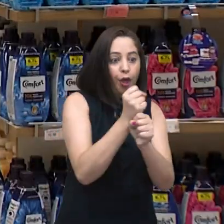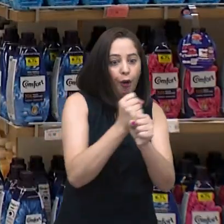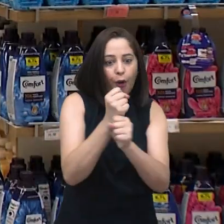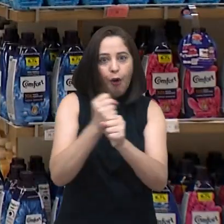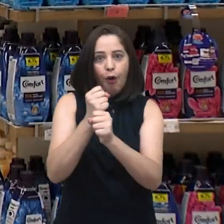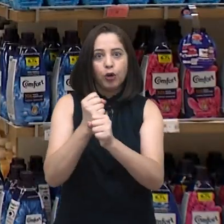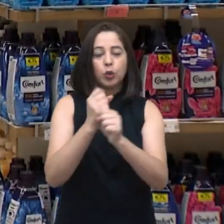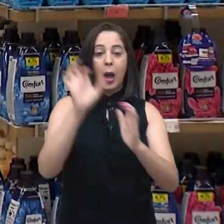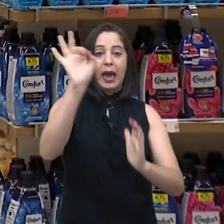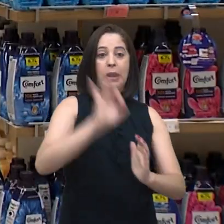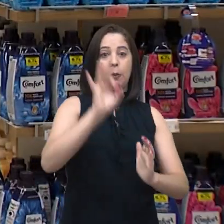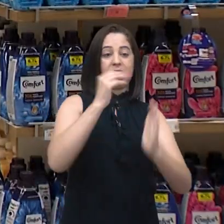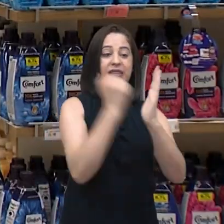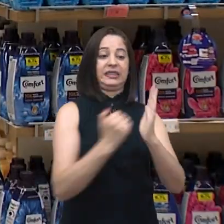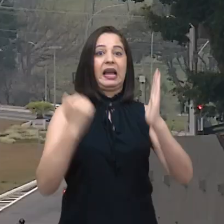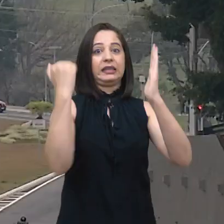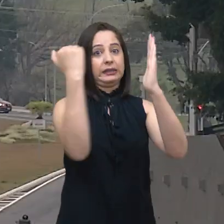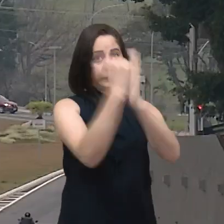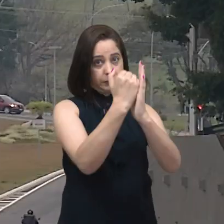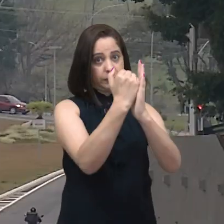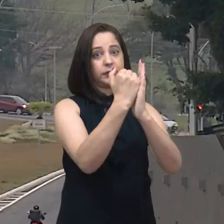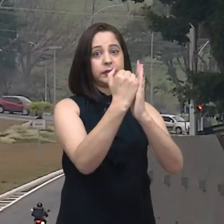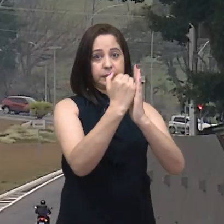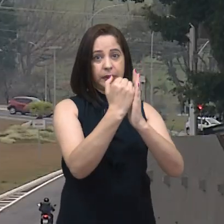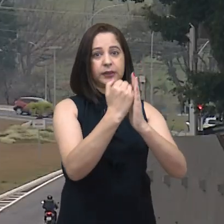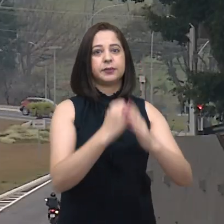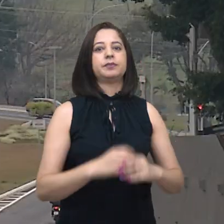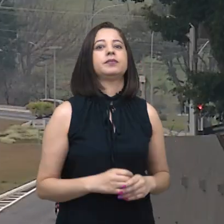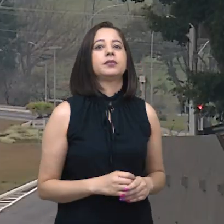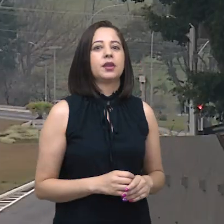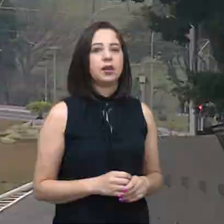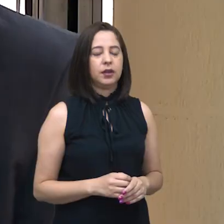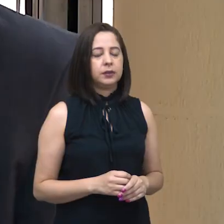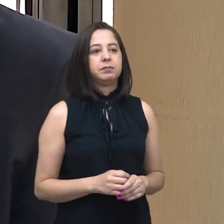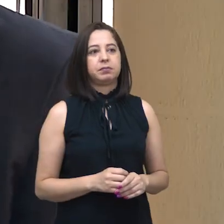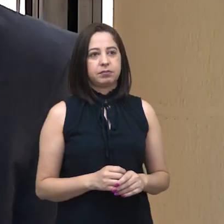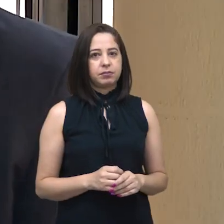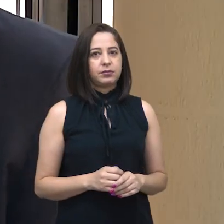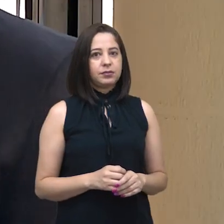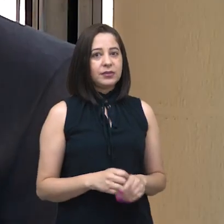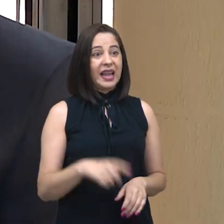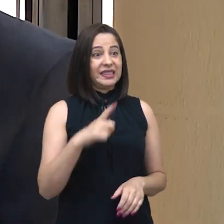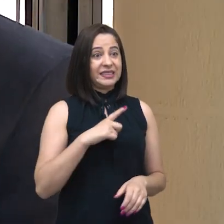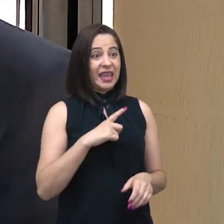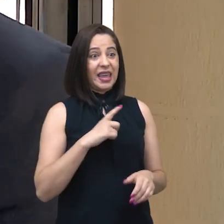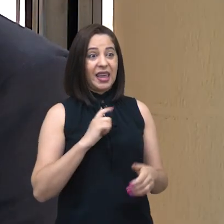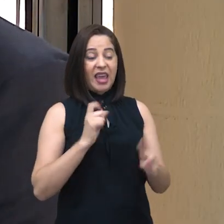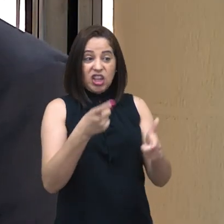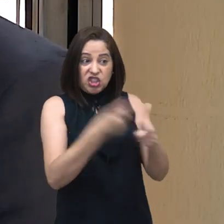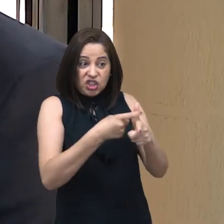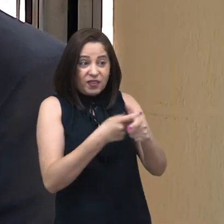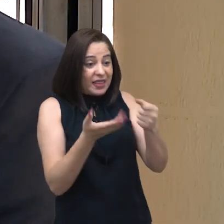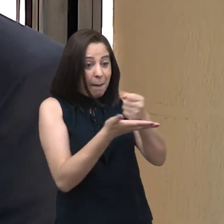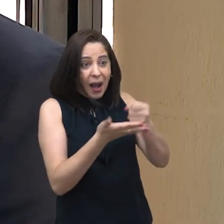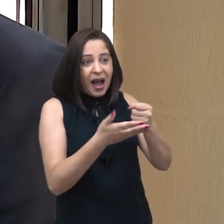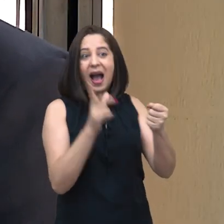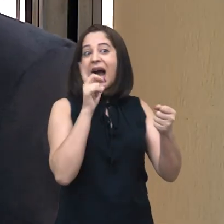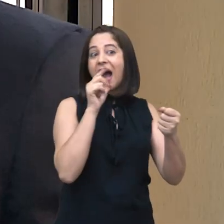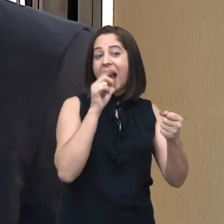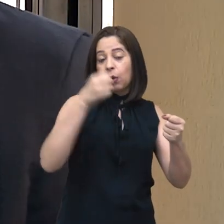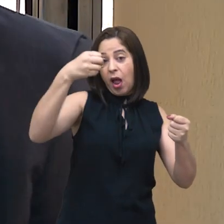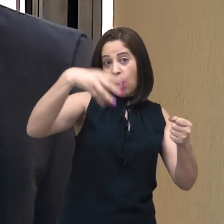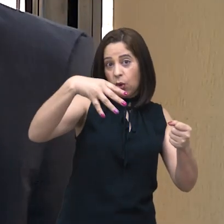reajustes anuais nos preços de alimentos, moradia e serviços básicos. Lembrando que a gente está falando de contas básicas.